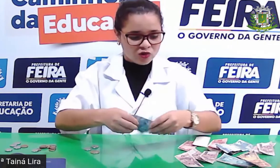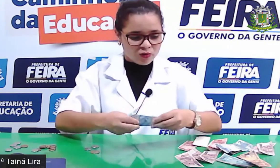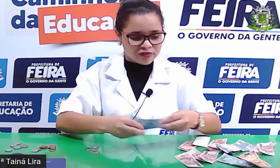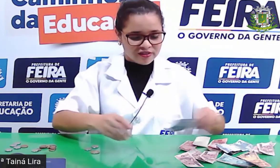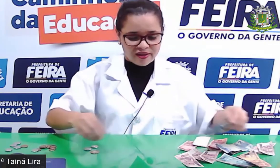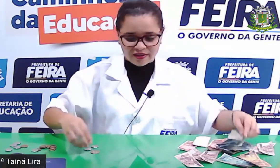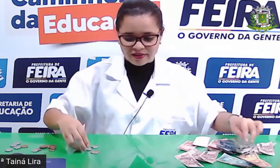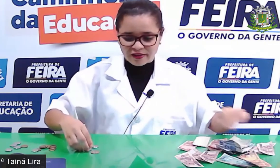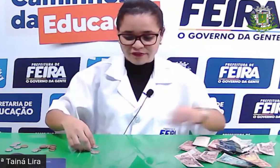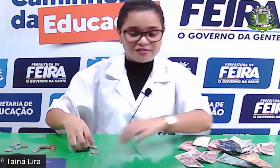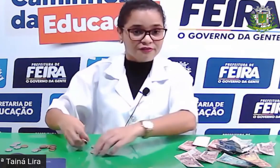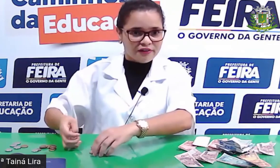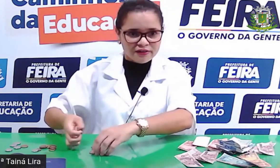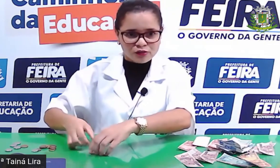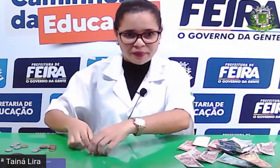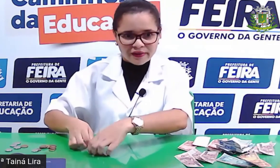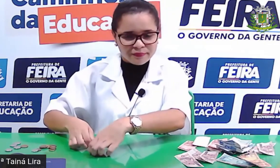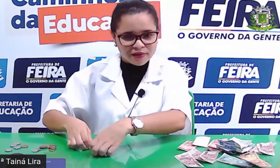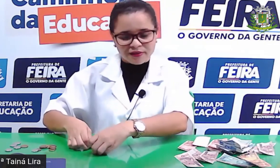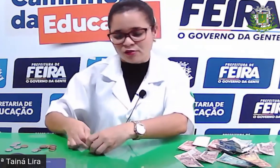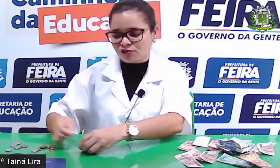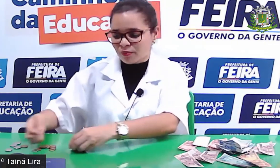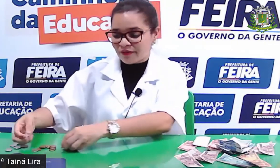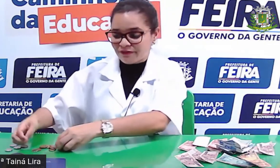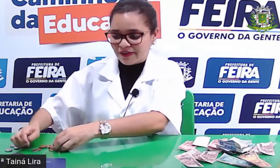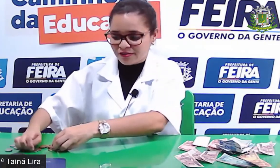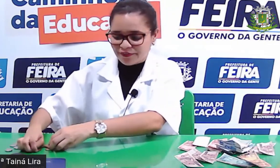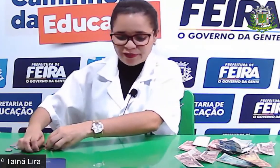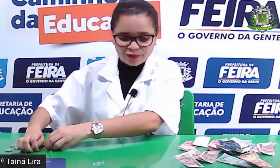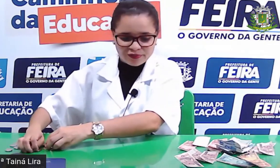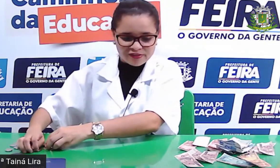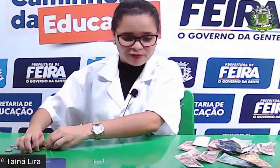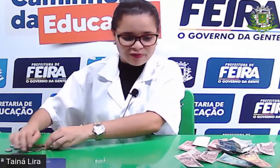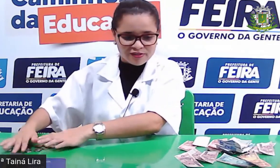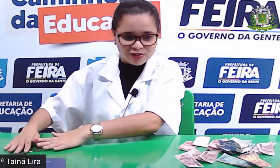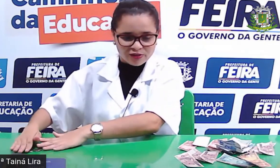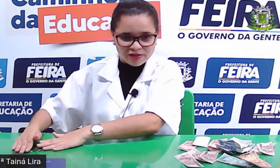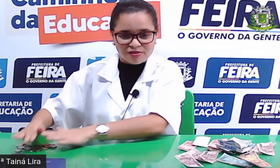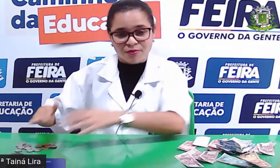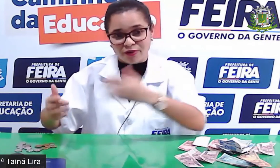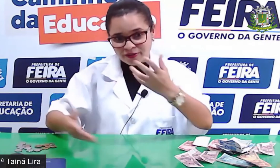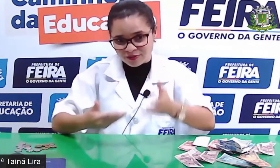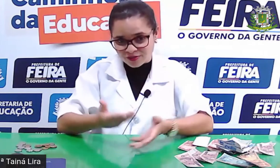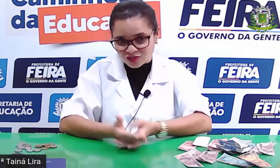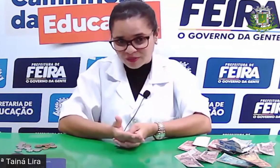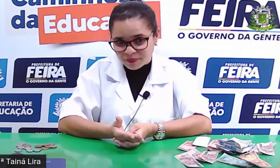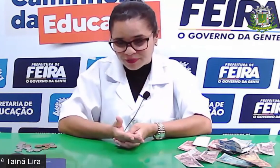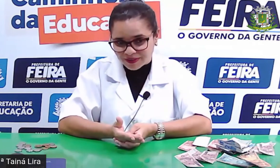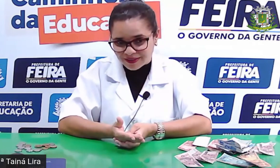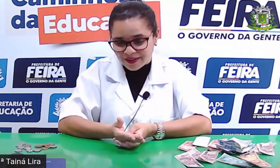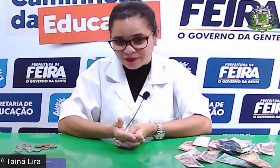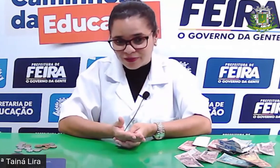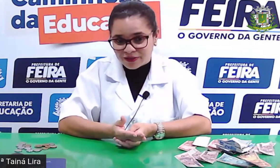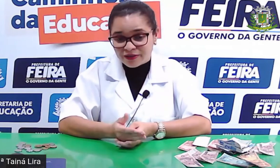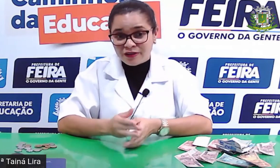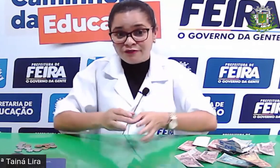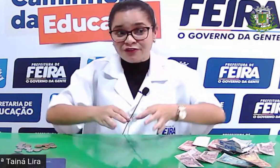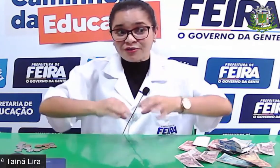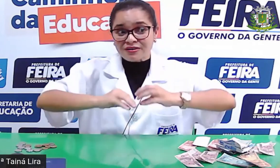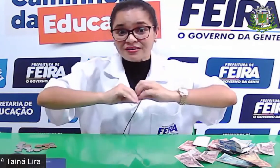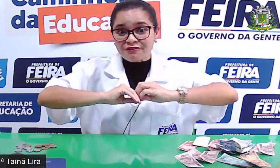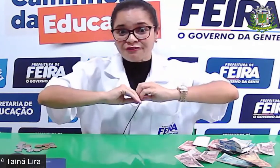a gente consegue, né, fazer vários pagamentos, formar vários valores, é, com as notas e moedas do sistema monetário,